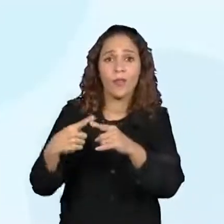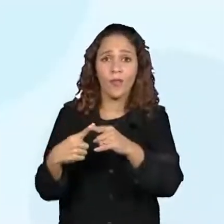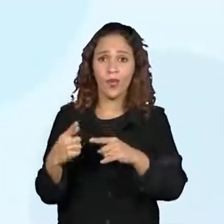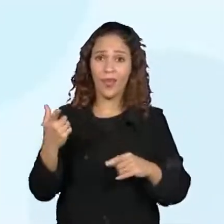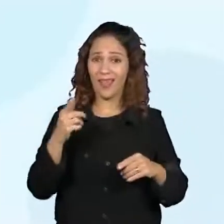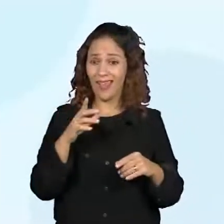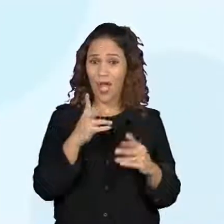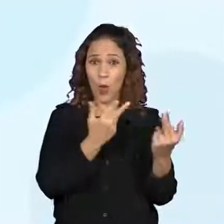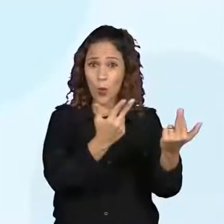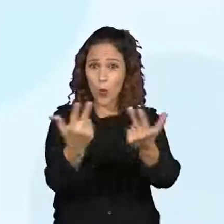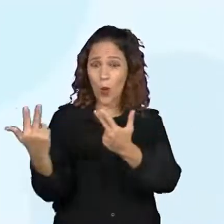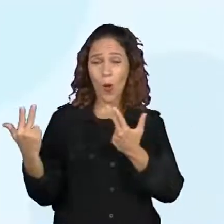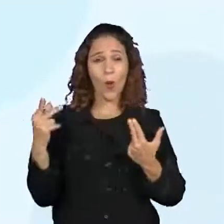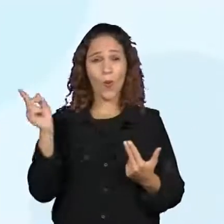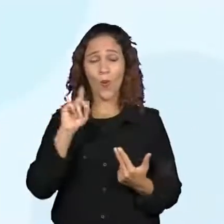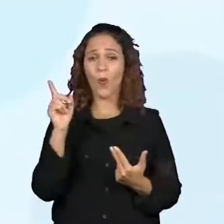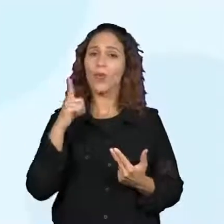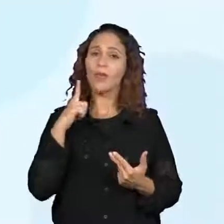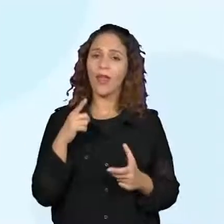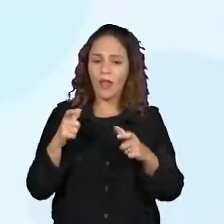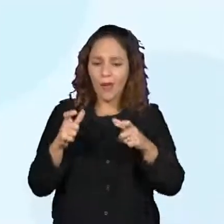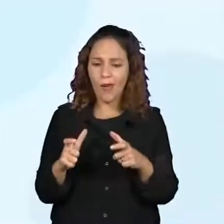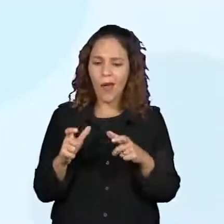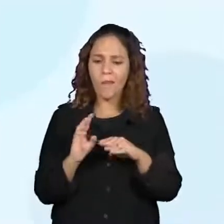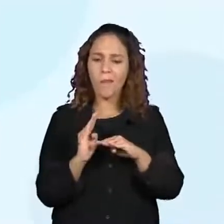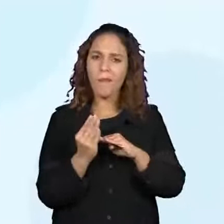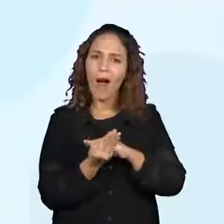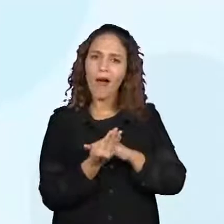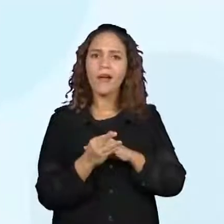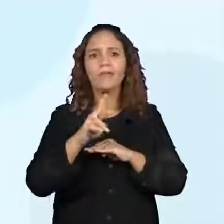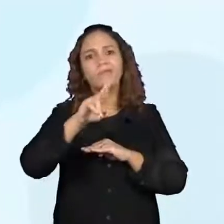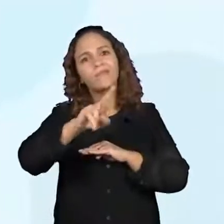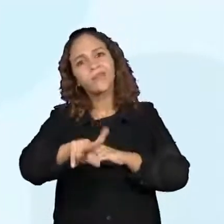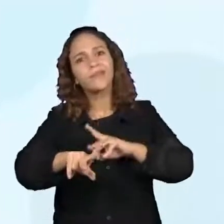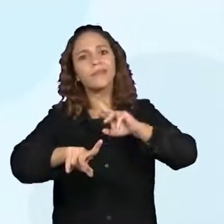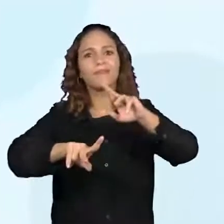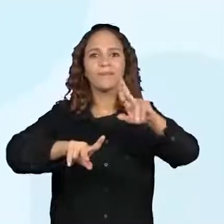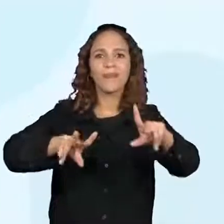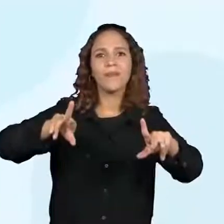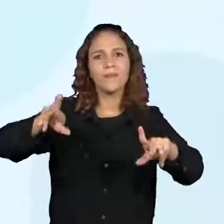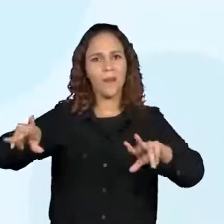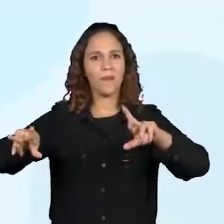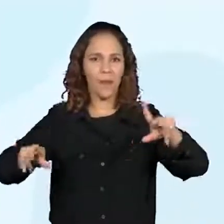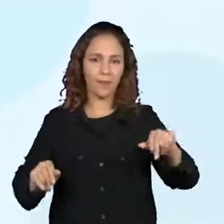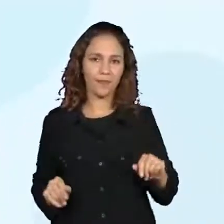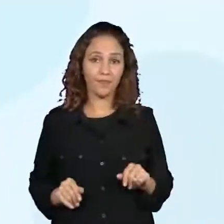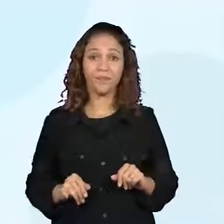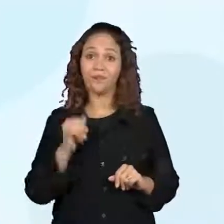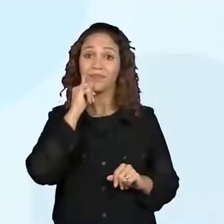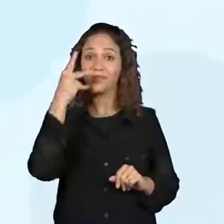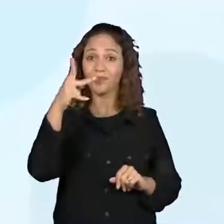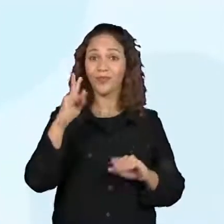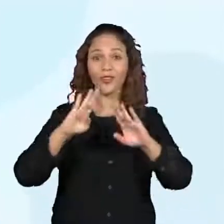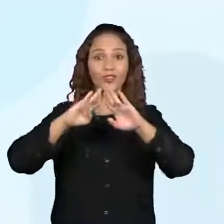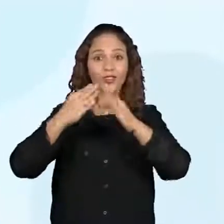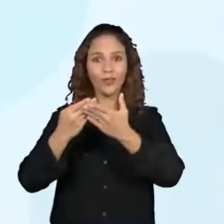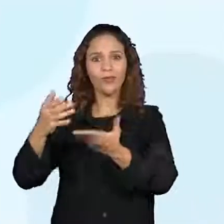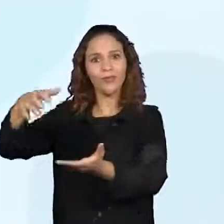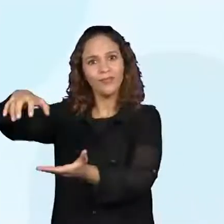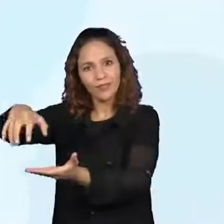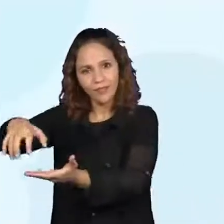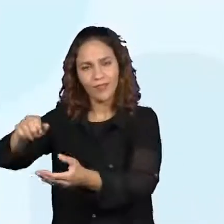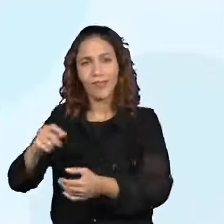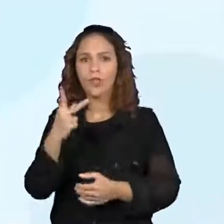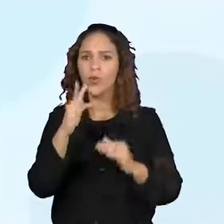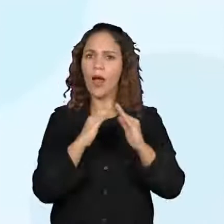do outro, mas, geralmente, tem esses pontos de referência que marcam os bairros. O da sua escola, o da sua casa, quais